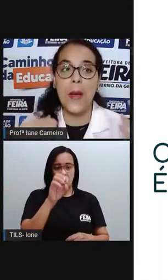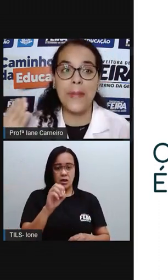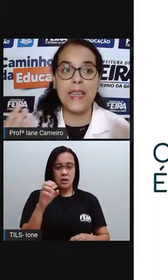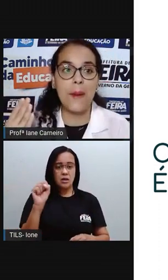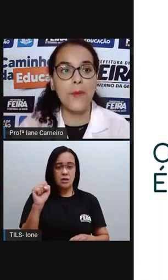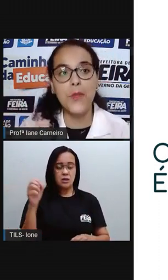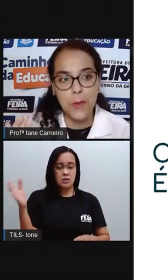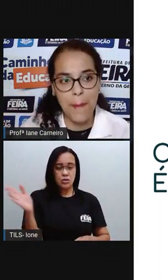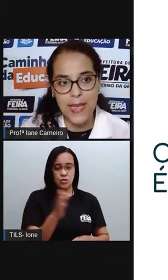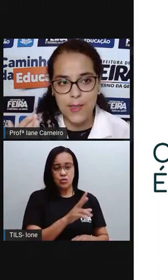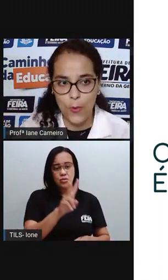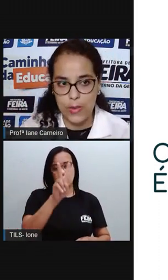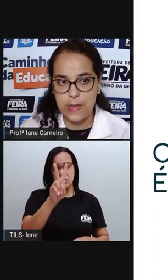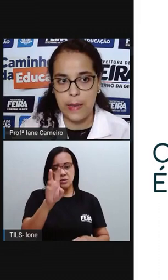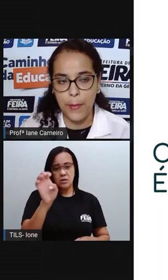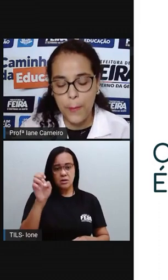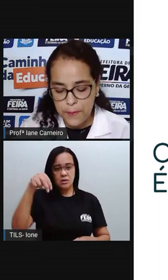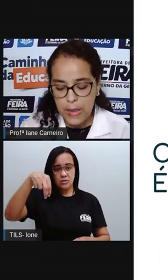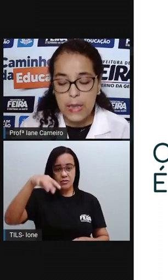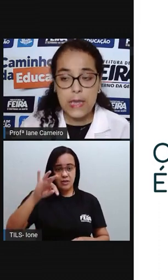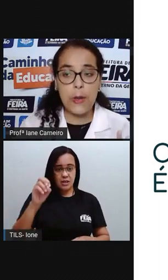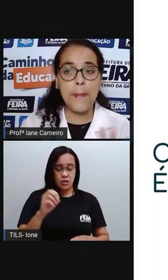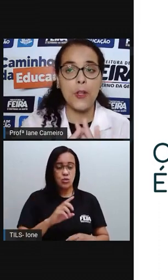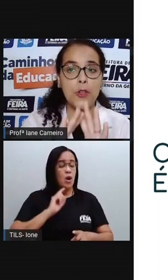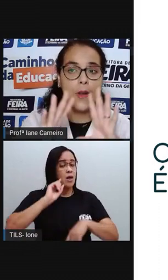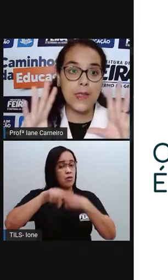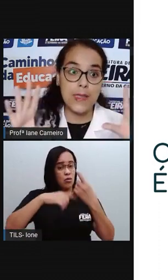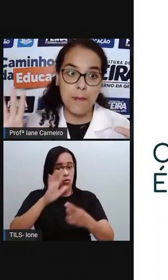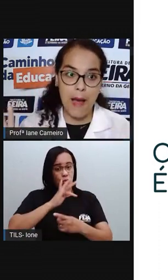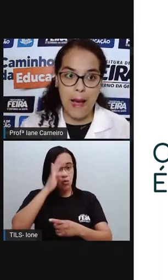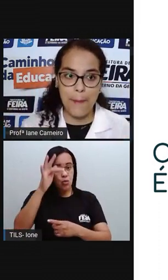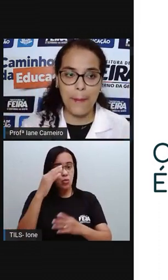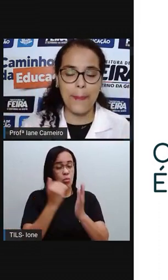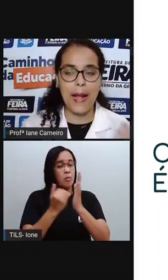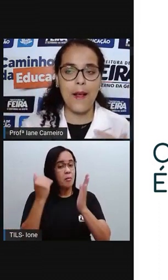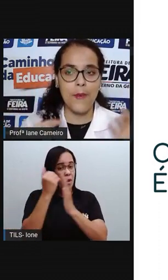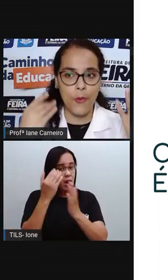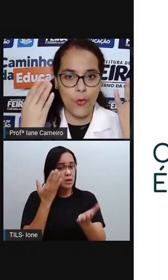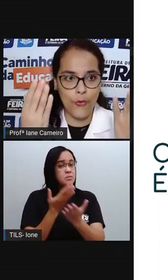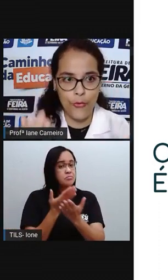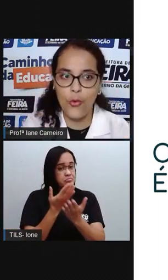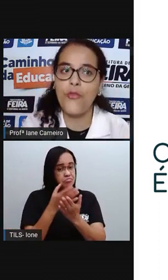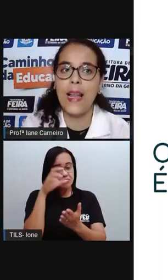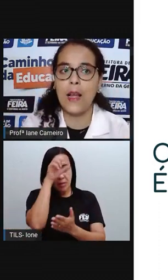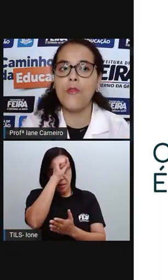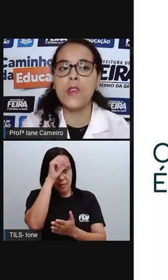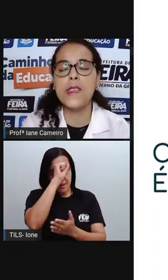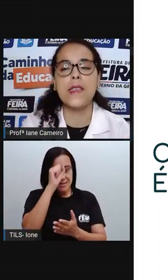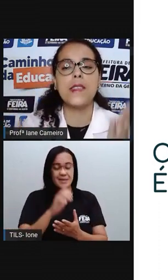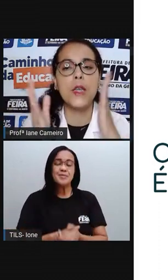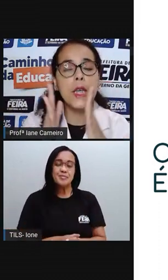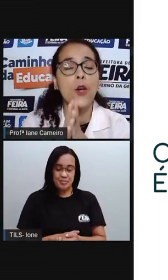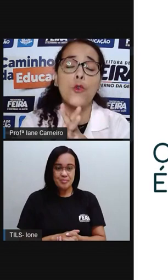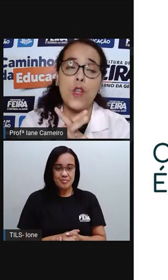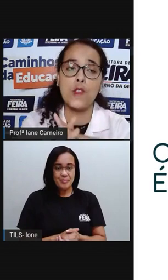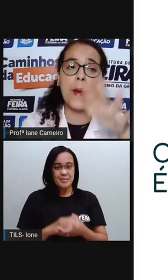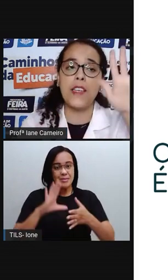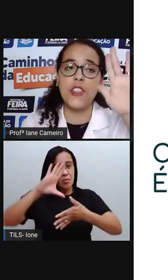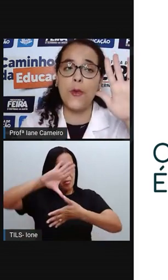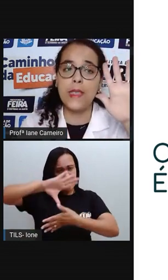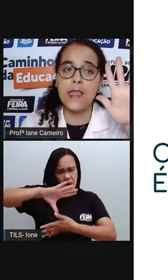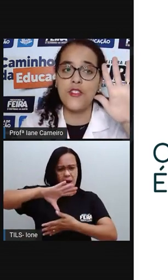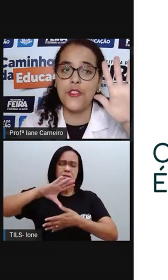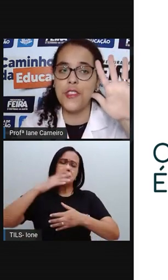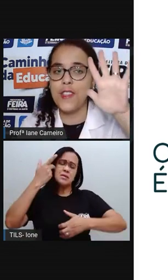vocês vão aprender muito mais coisas, tá bom? Então, a Pro trouxe esse mapa para, vou falar com vocês, que o nosso